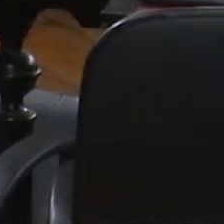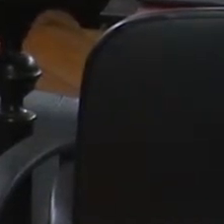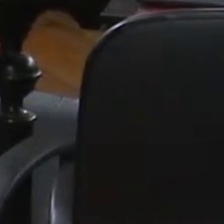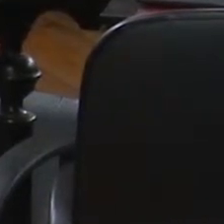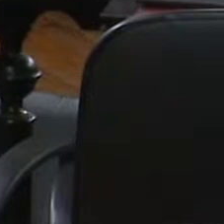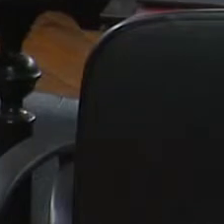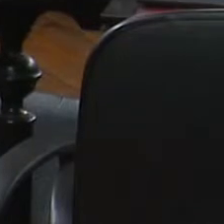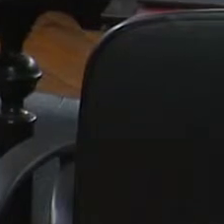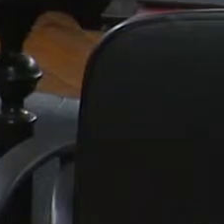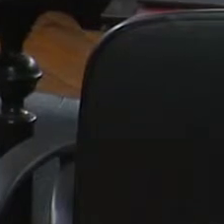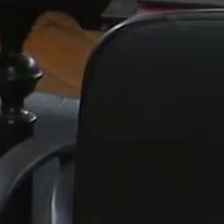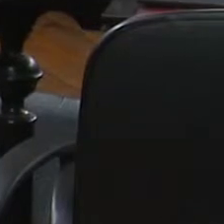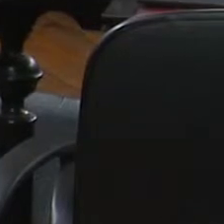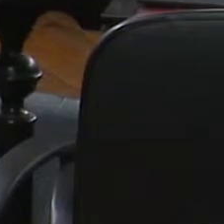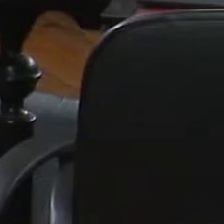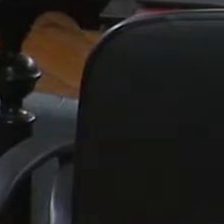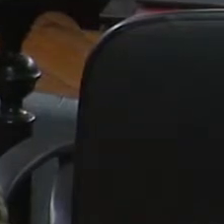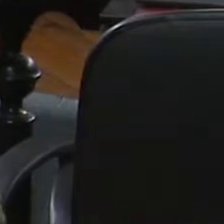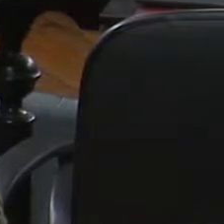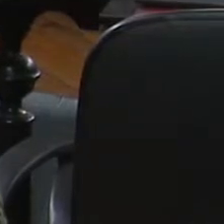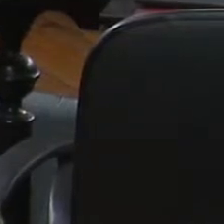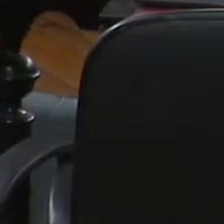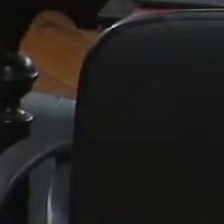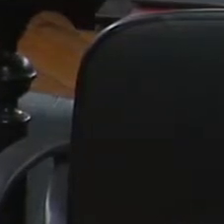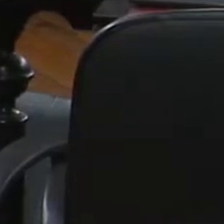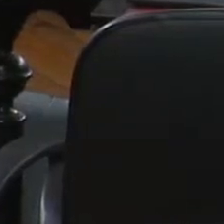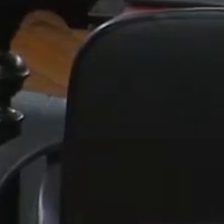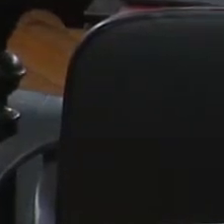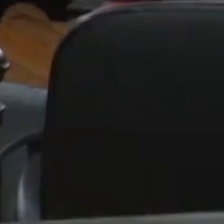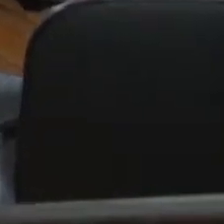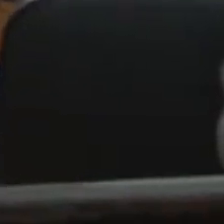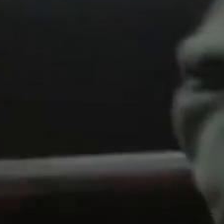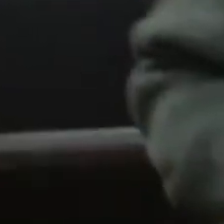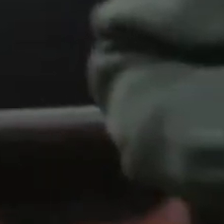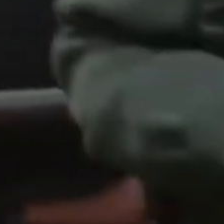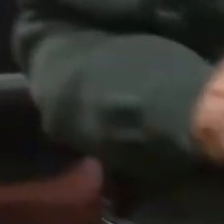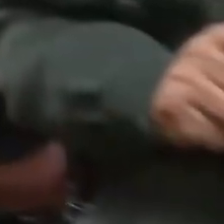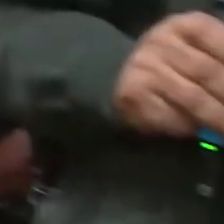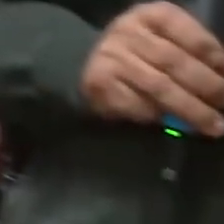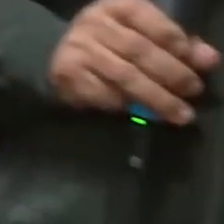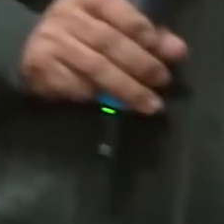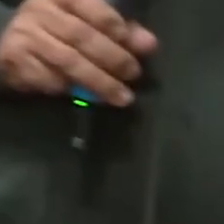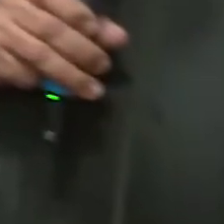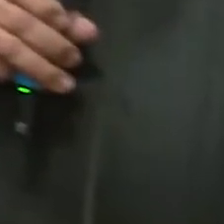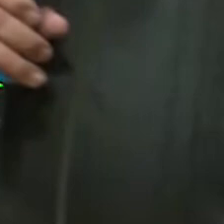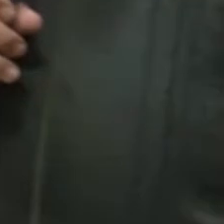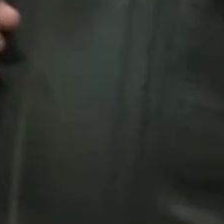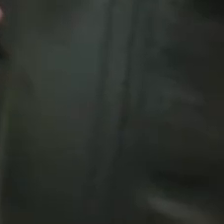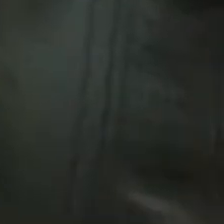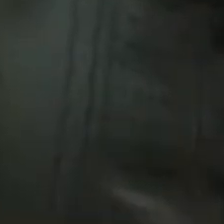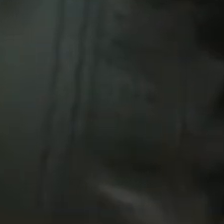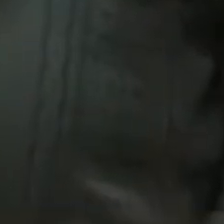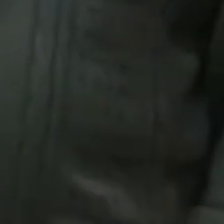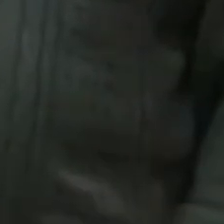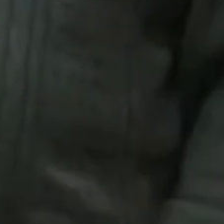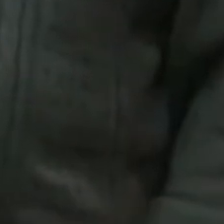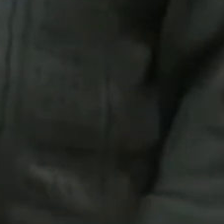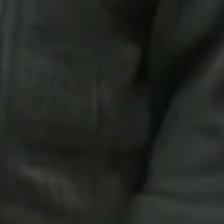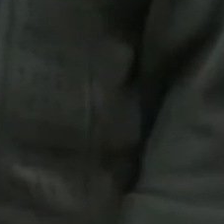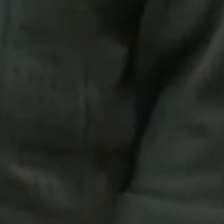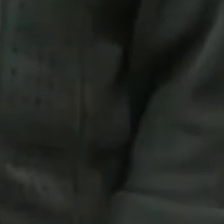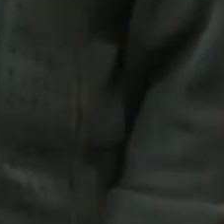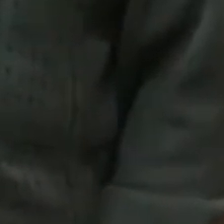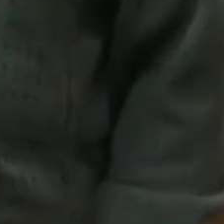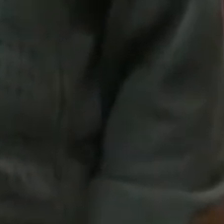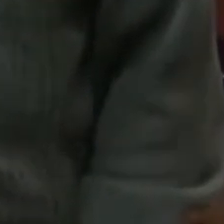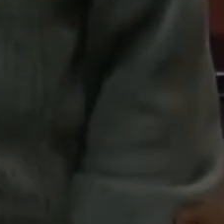ordinária do décimo período. Mas antes disso eu converso com o vereador Wagner de Oliveira do PSB sobre uma audiência